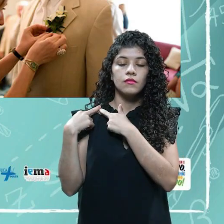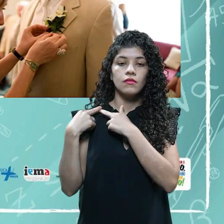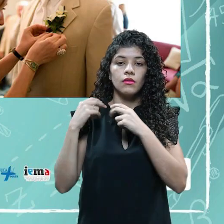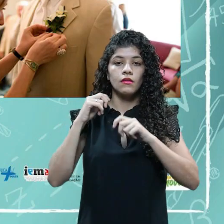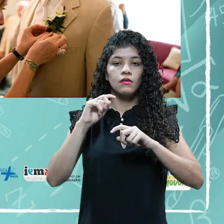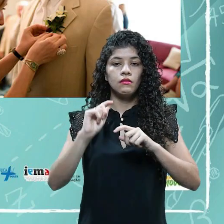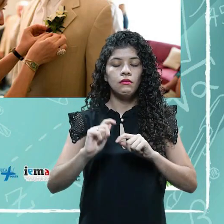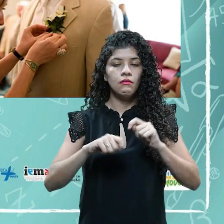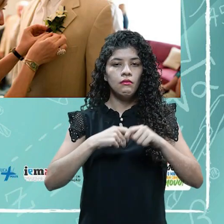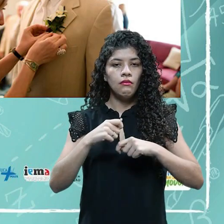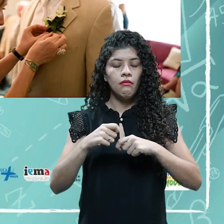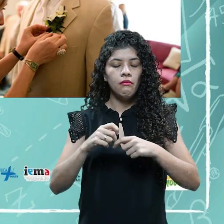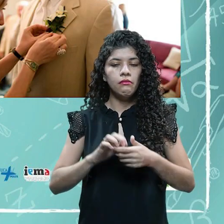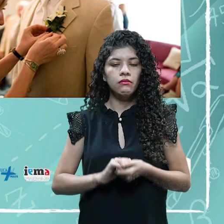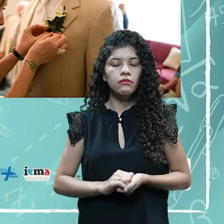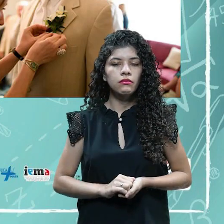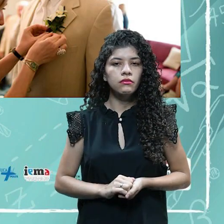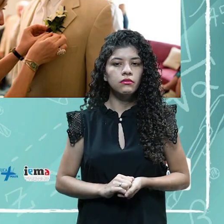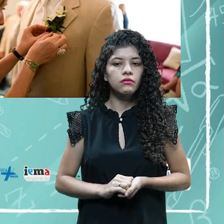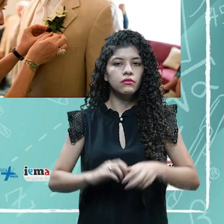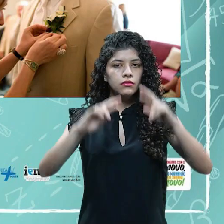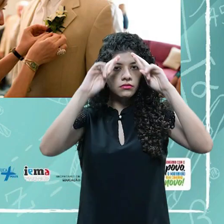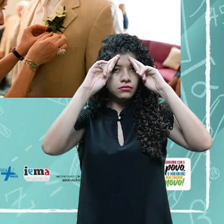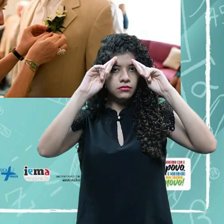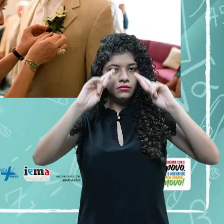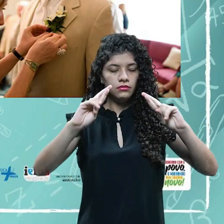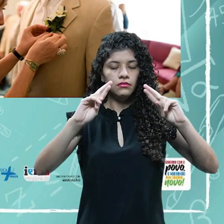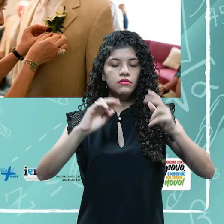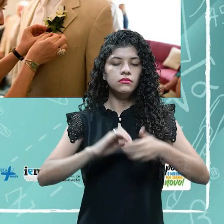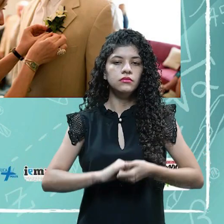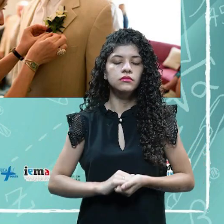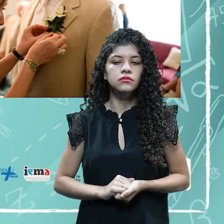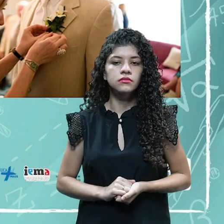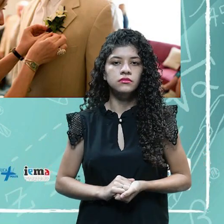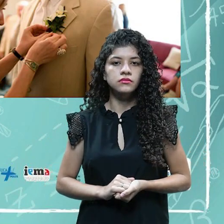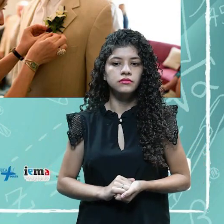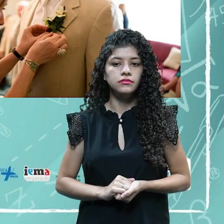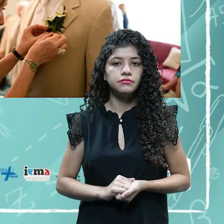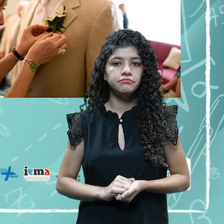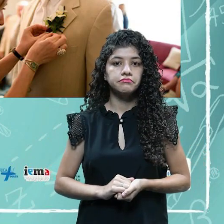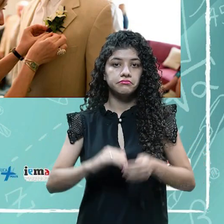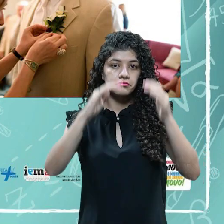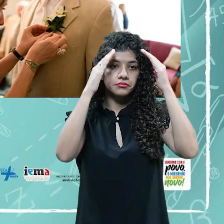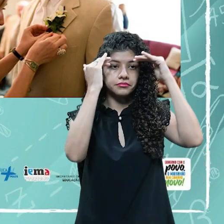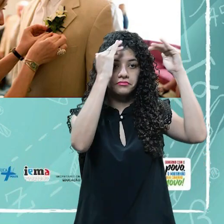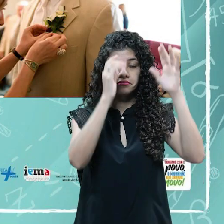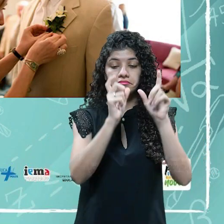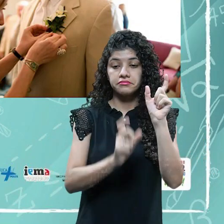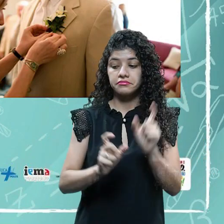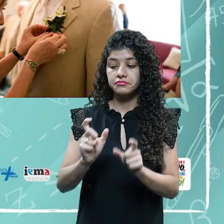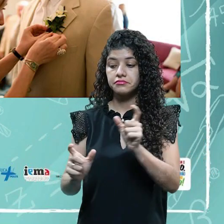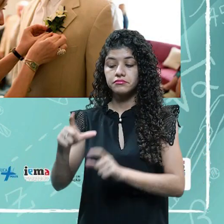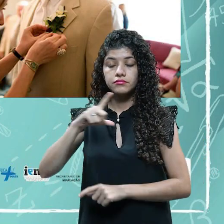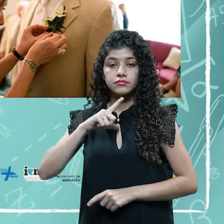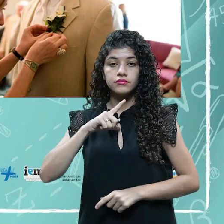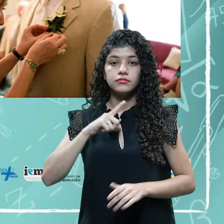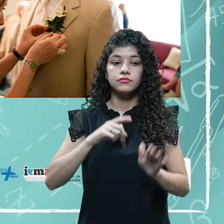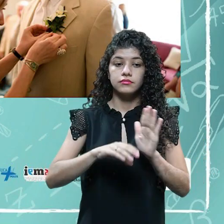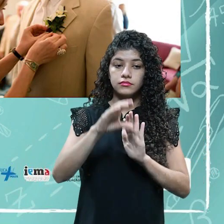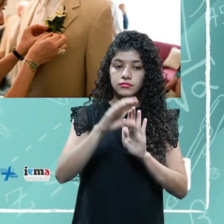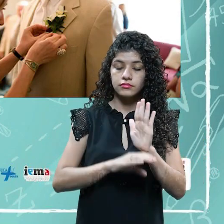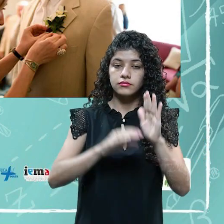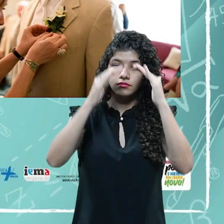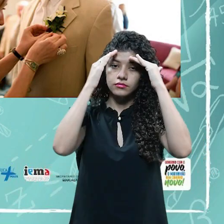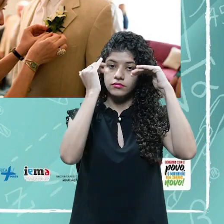cumprimento de normas e protocolo. Então, cabe ao cerimonialista cumprir todas as regras e normas